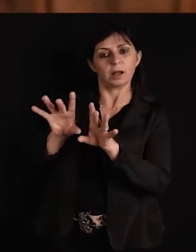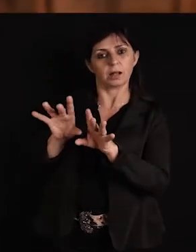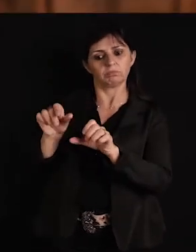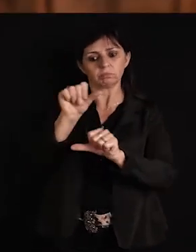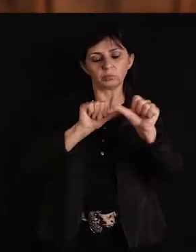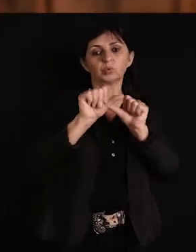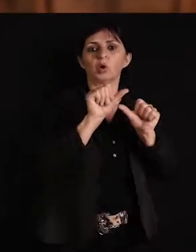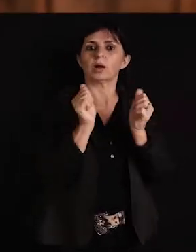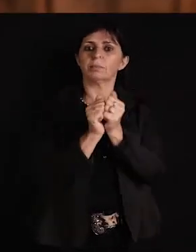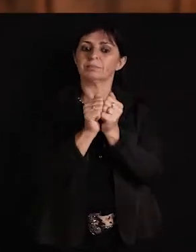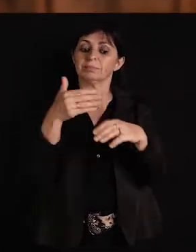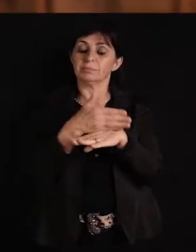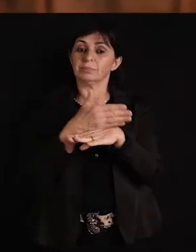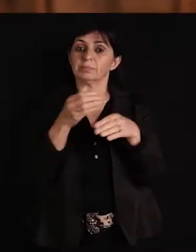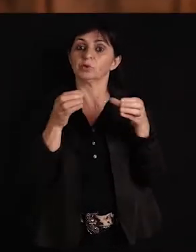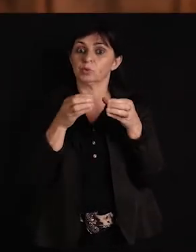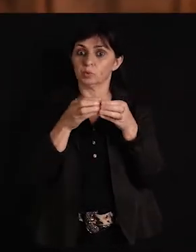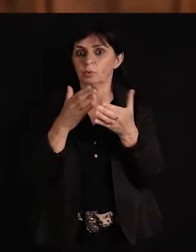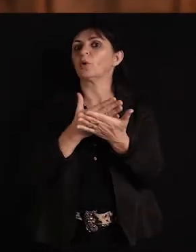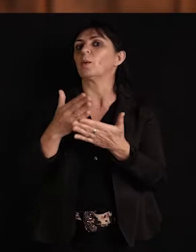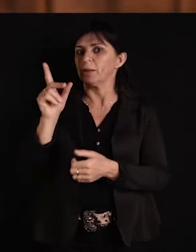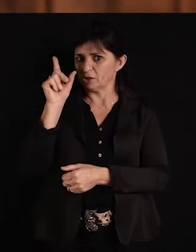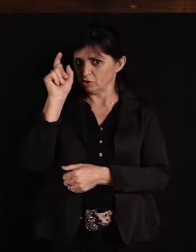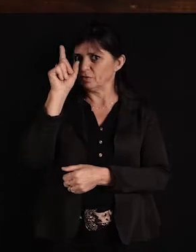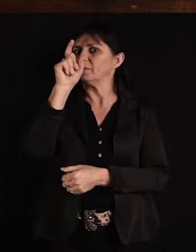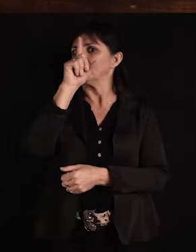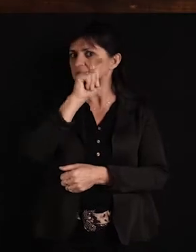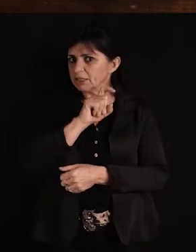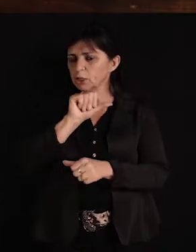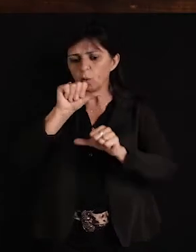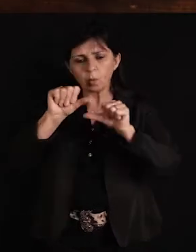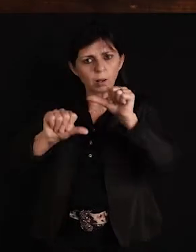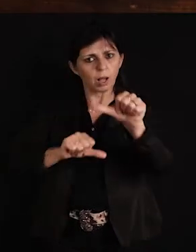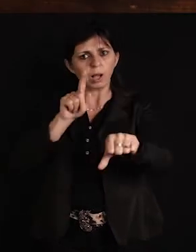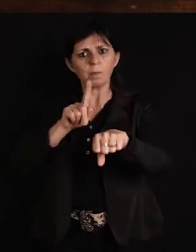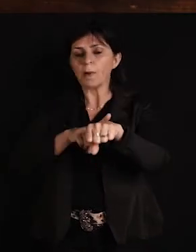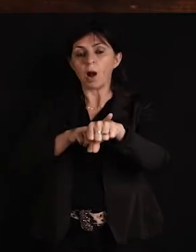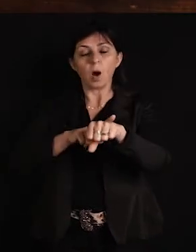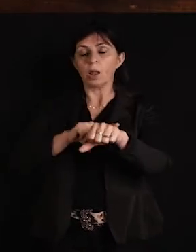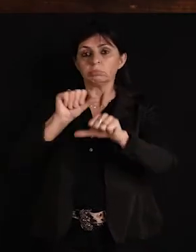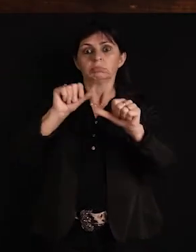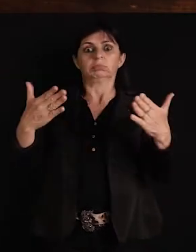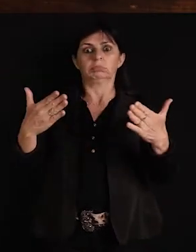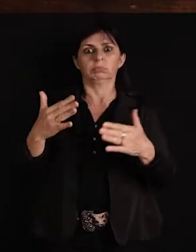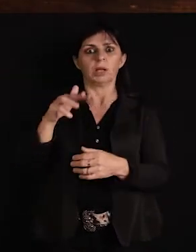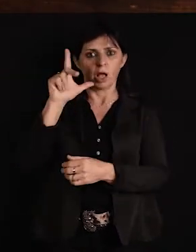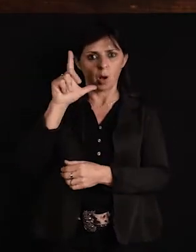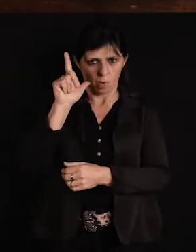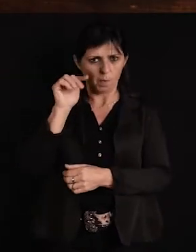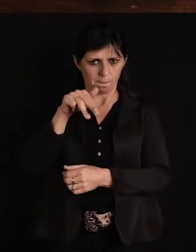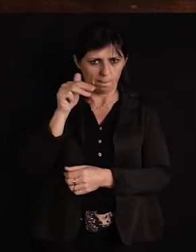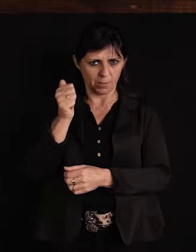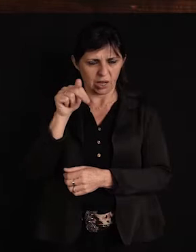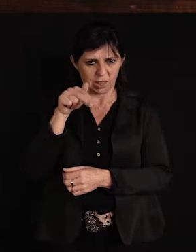Então, o começo foi difícil, porque, de uma hora para outra, o Luiz não viajou mais, e eu tive que assumir todo o repertório